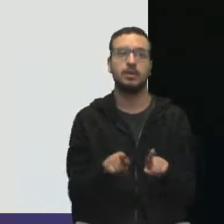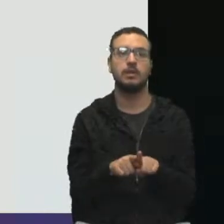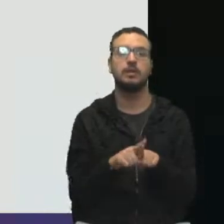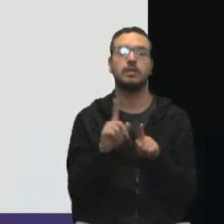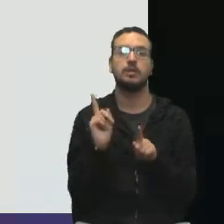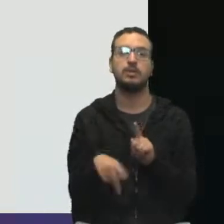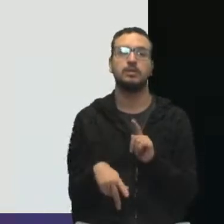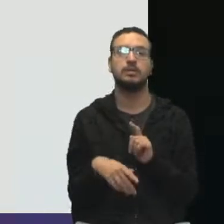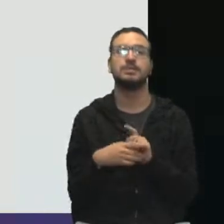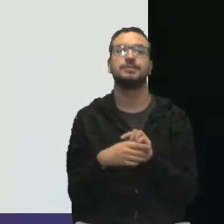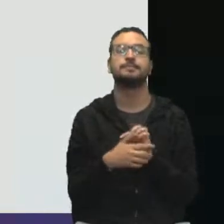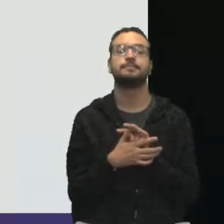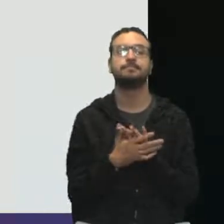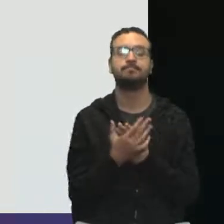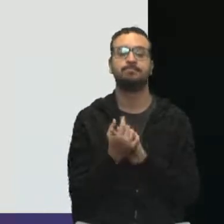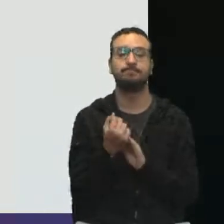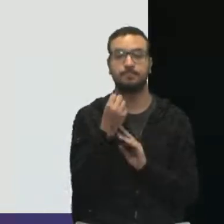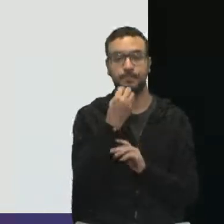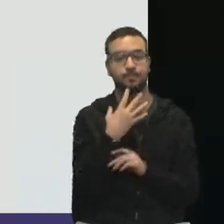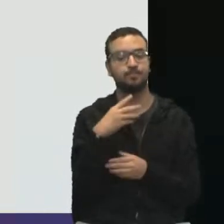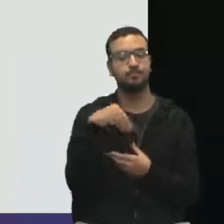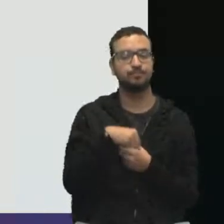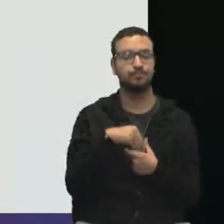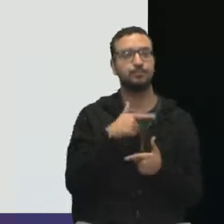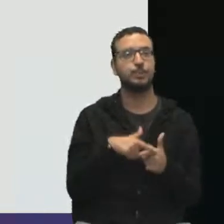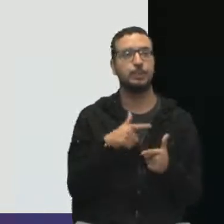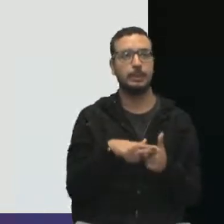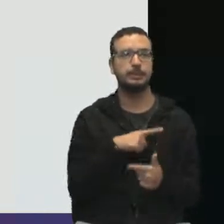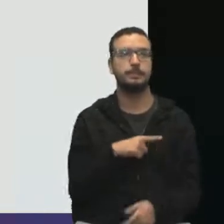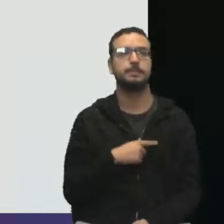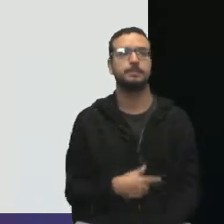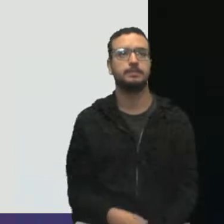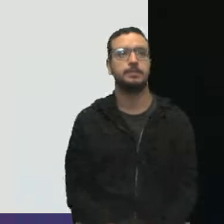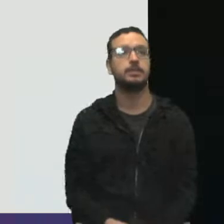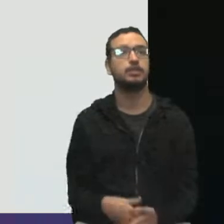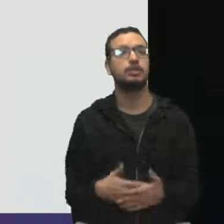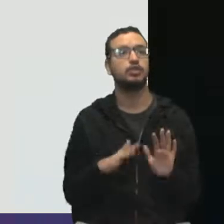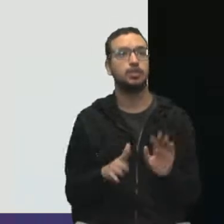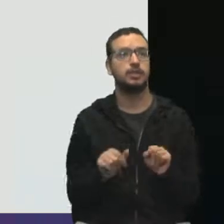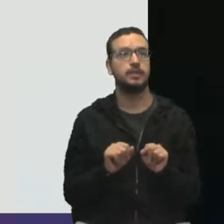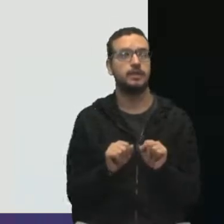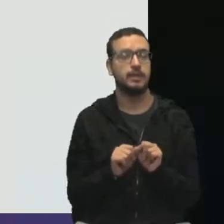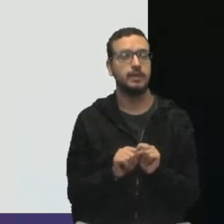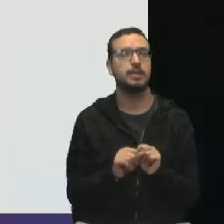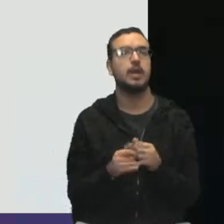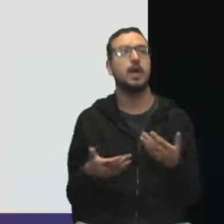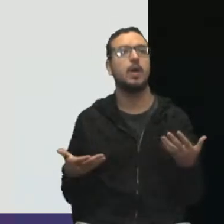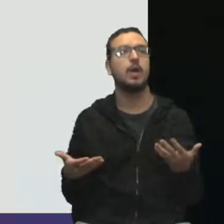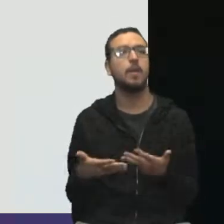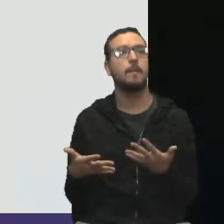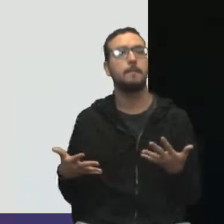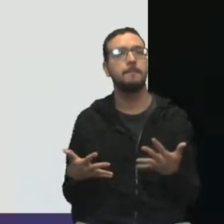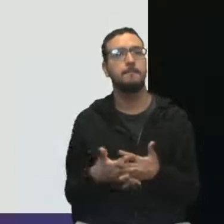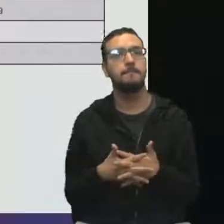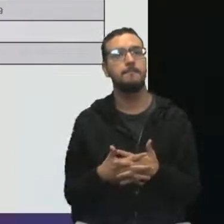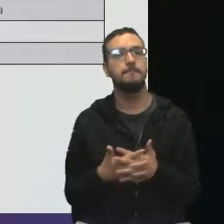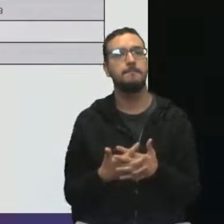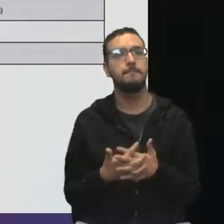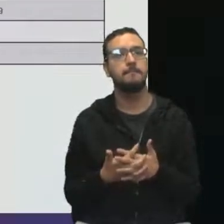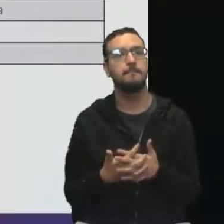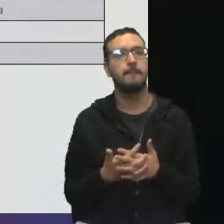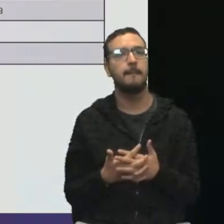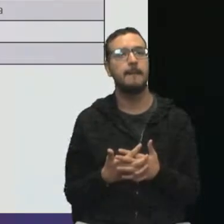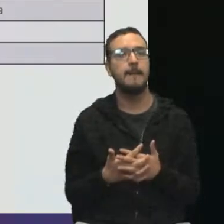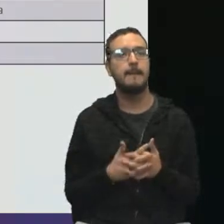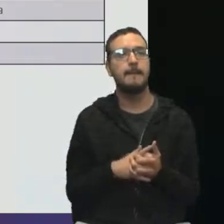muito delicada dos projetos. Feito isso, então a gente fez esse levantamento. Agora o que eu faço? Eu vou resolver